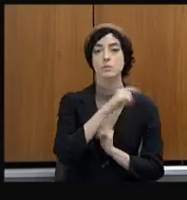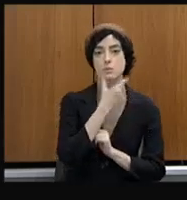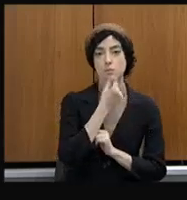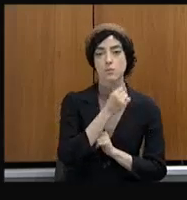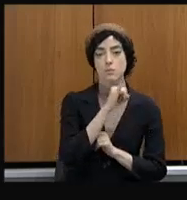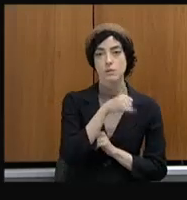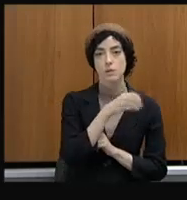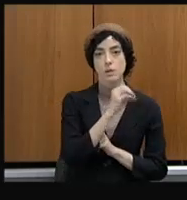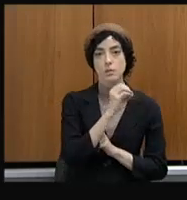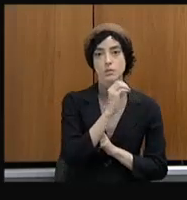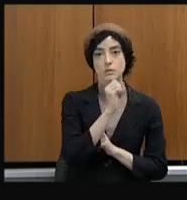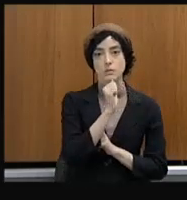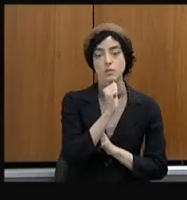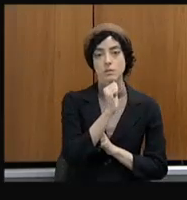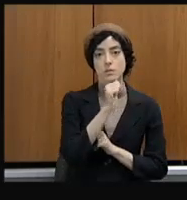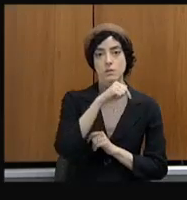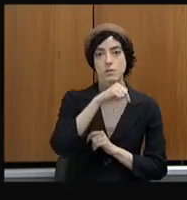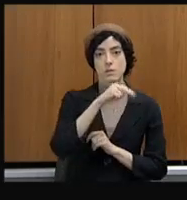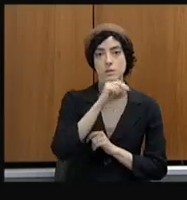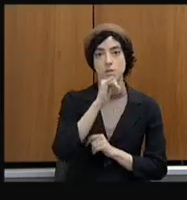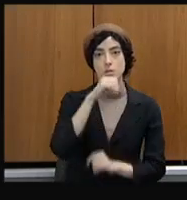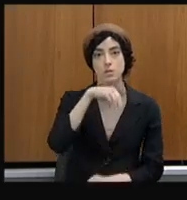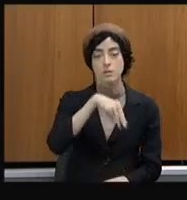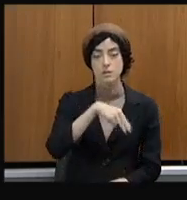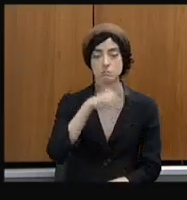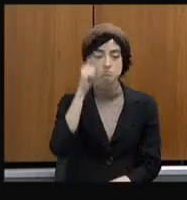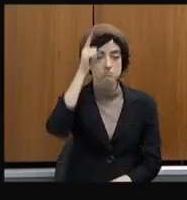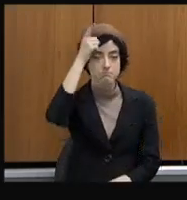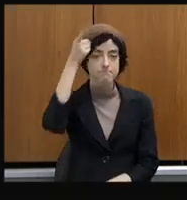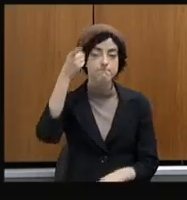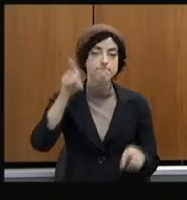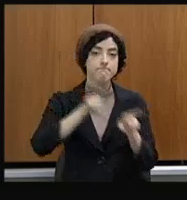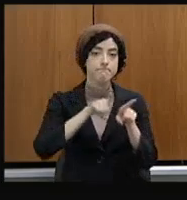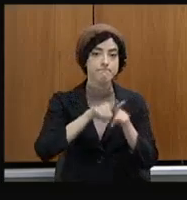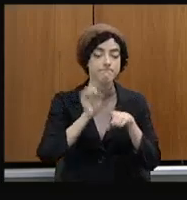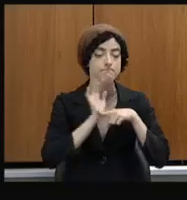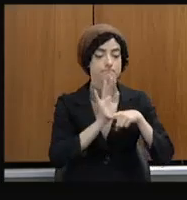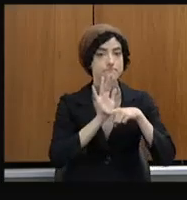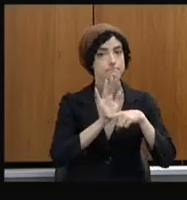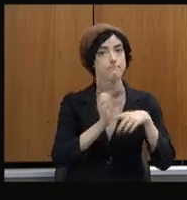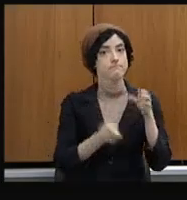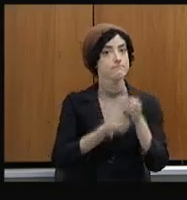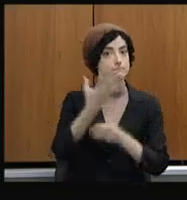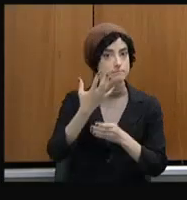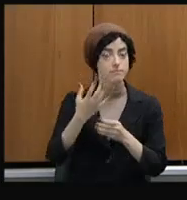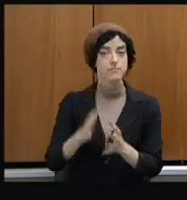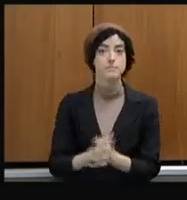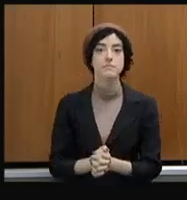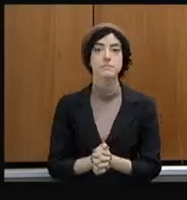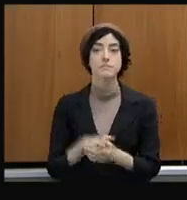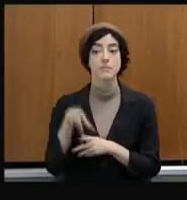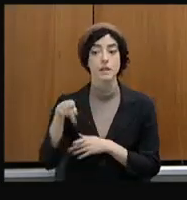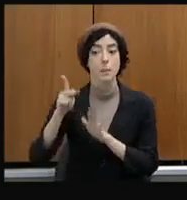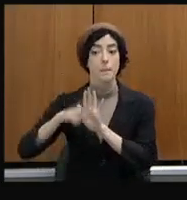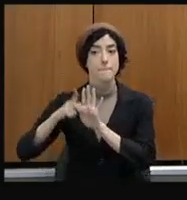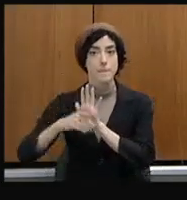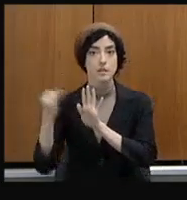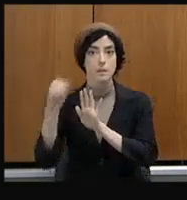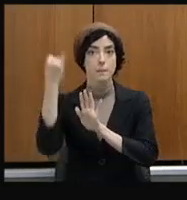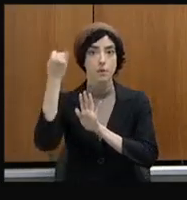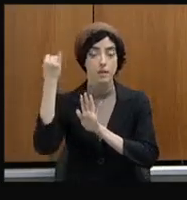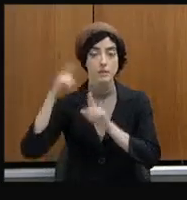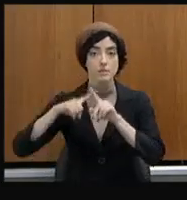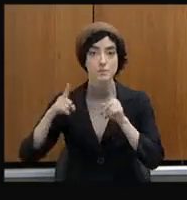só vai ser extremamente útil e importante resolver todos esses